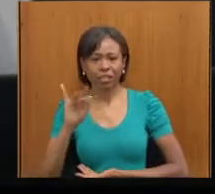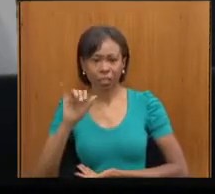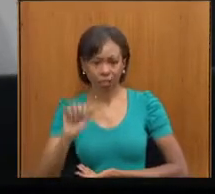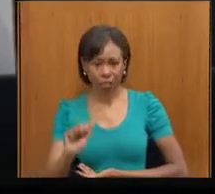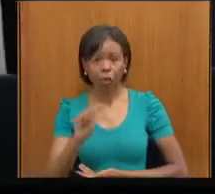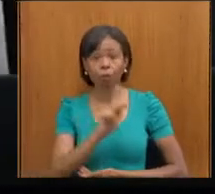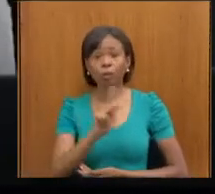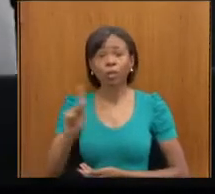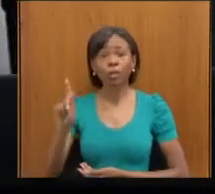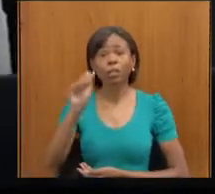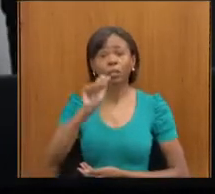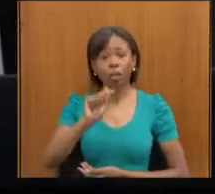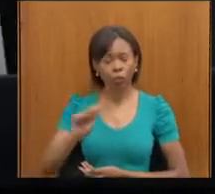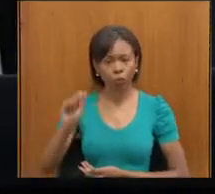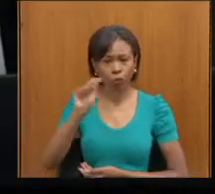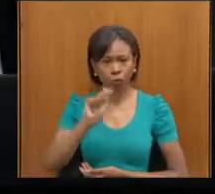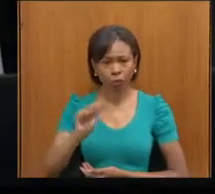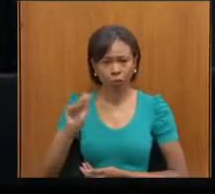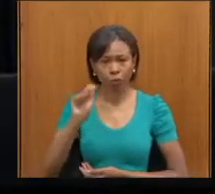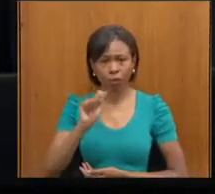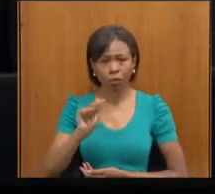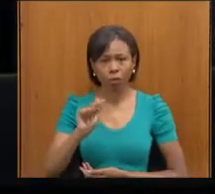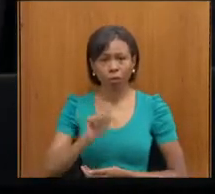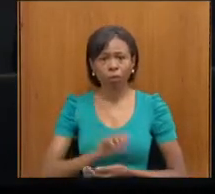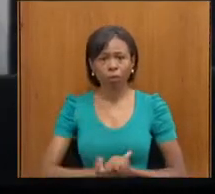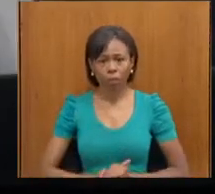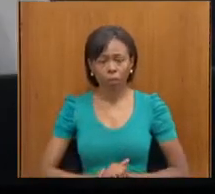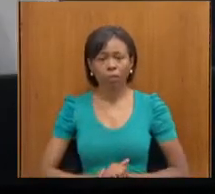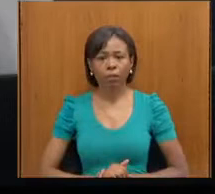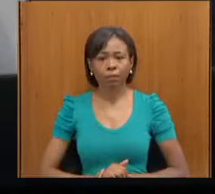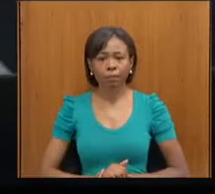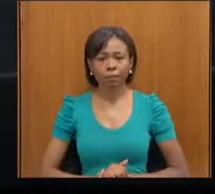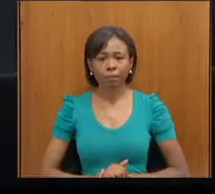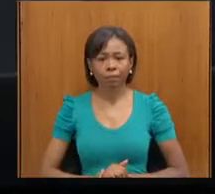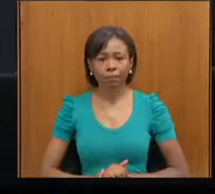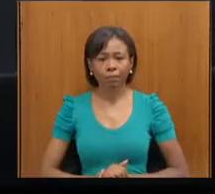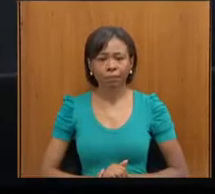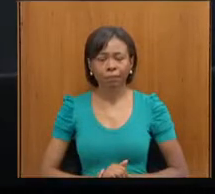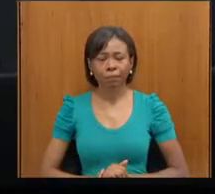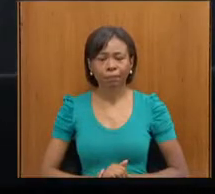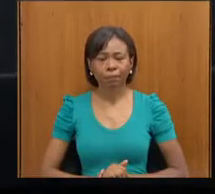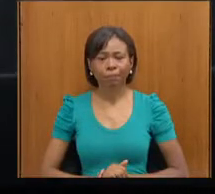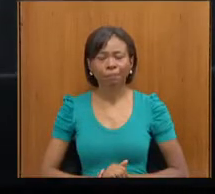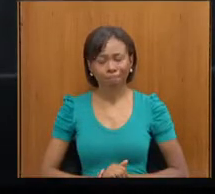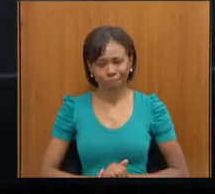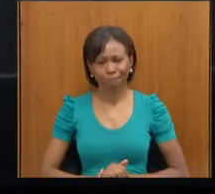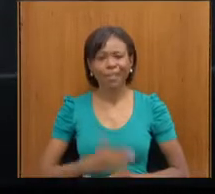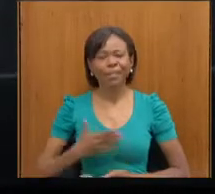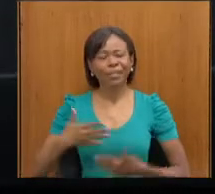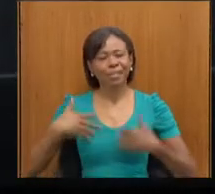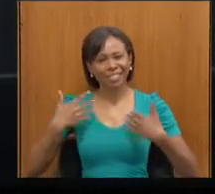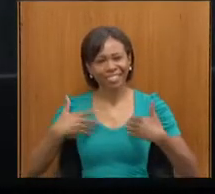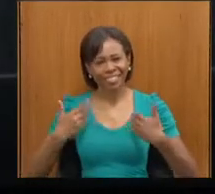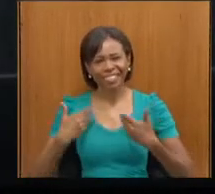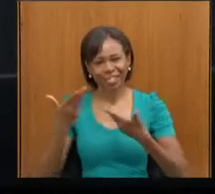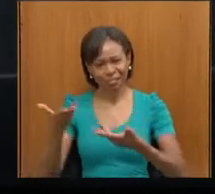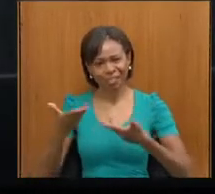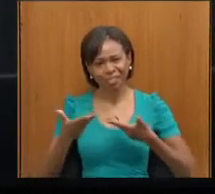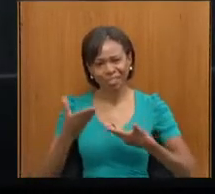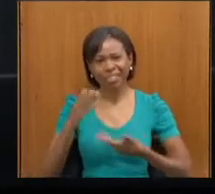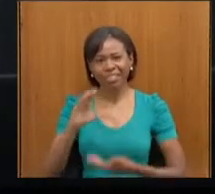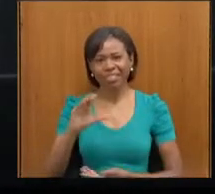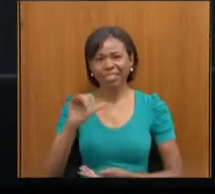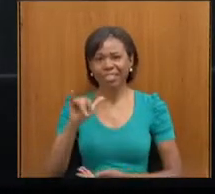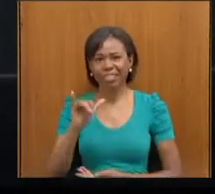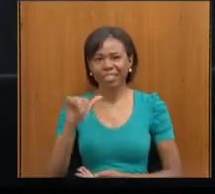associação que é a Azateia. Não é isso? Muito bem. Alegria te receber aqui, viu, Cíntia?